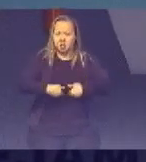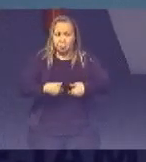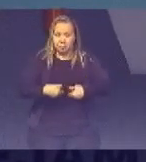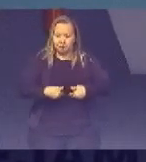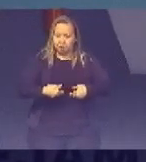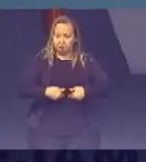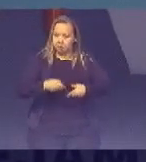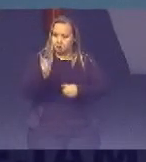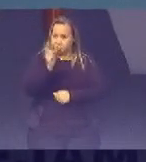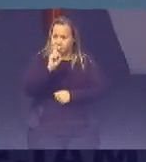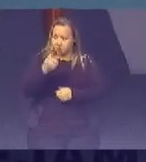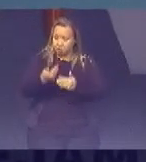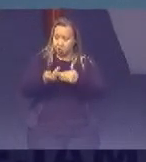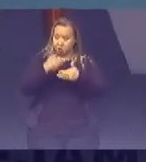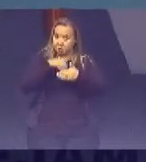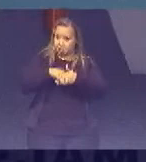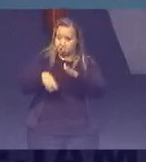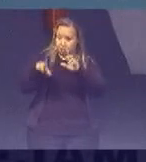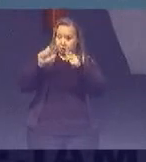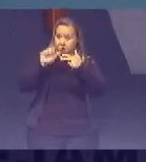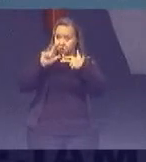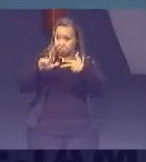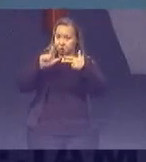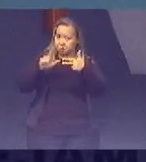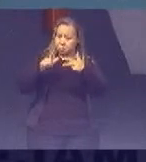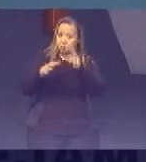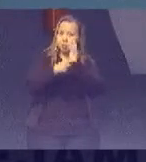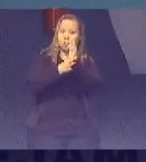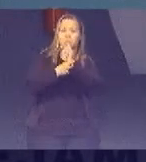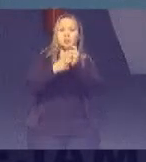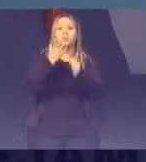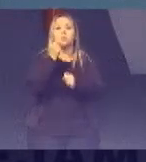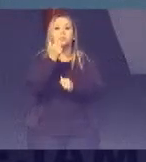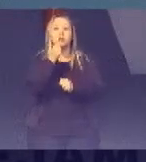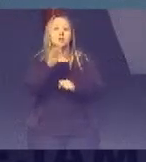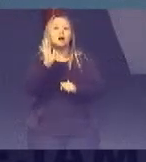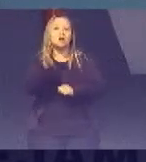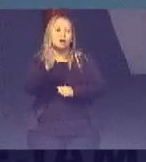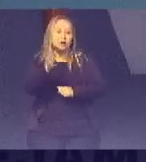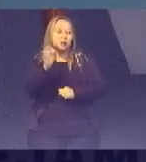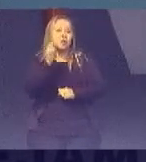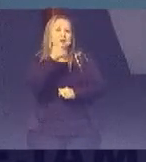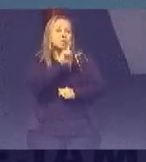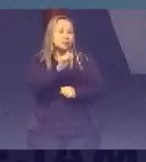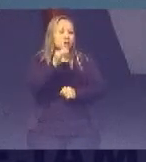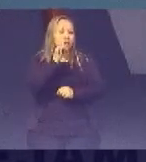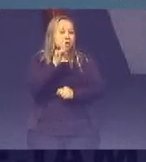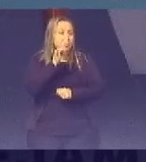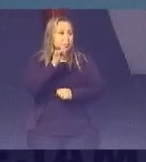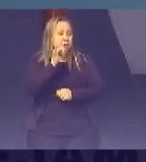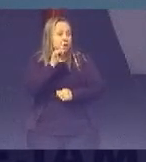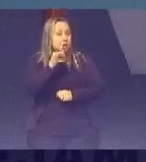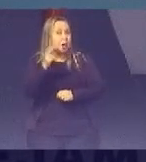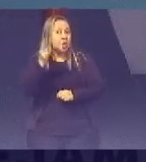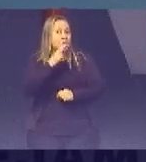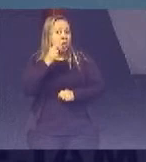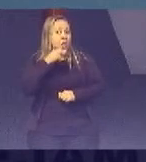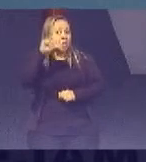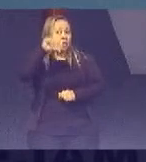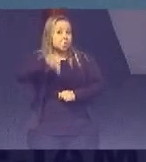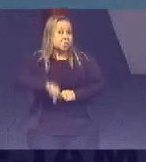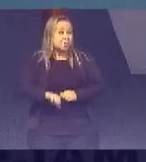também Dentro da nossa Legislação De segurança Alimentar A gente já Considera Por exemplo A desnutrição Com